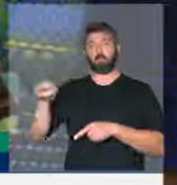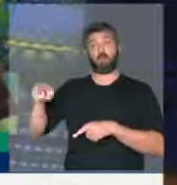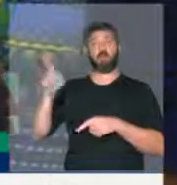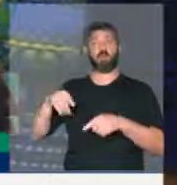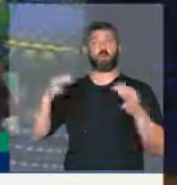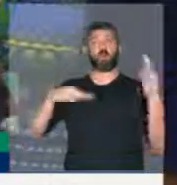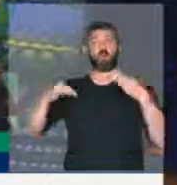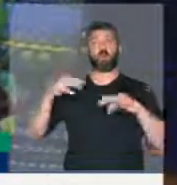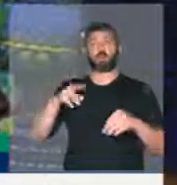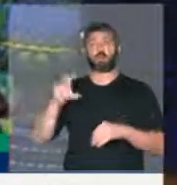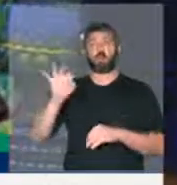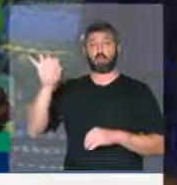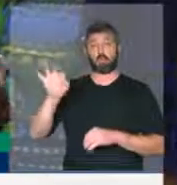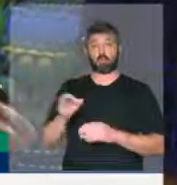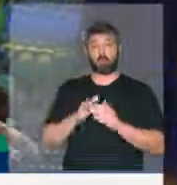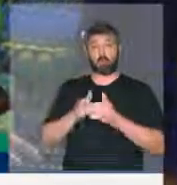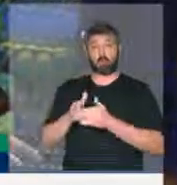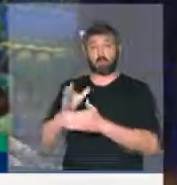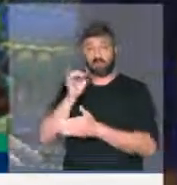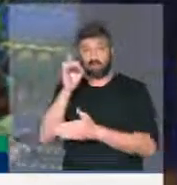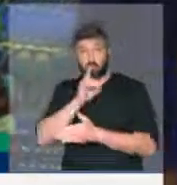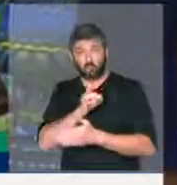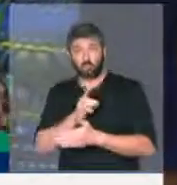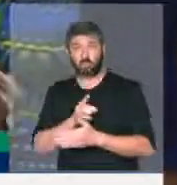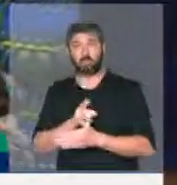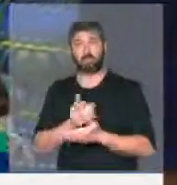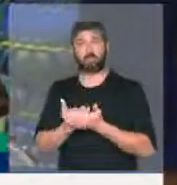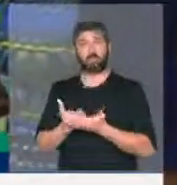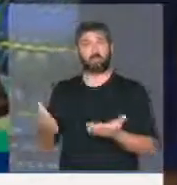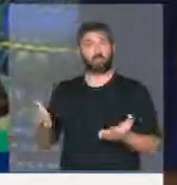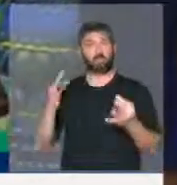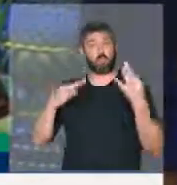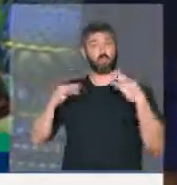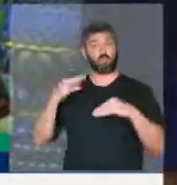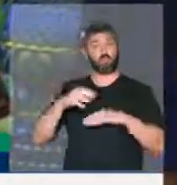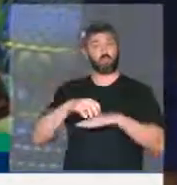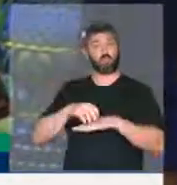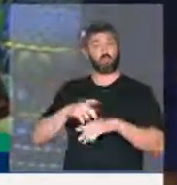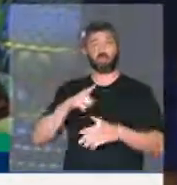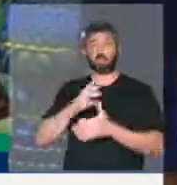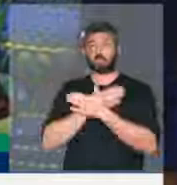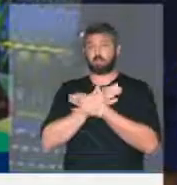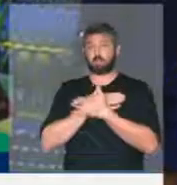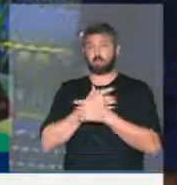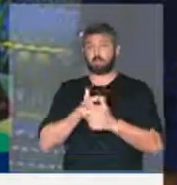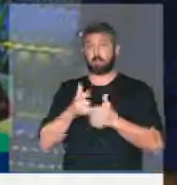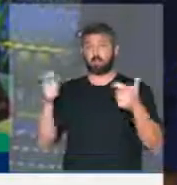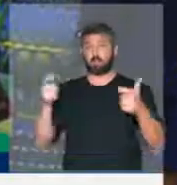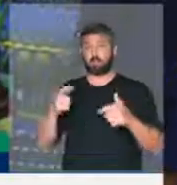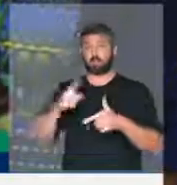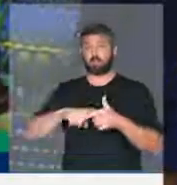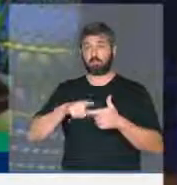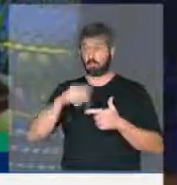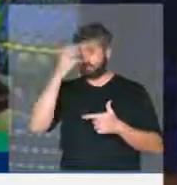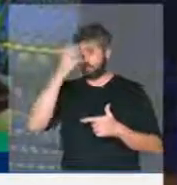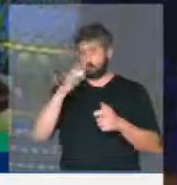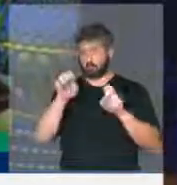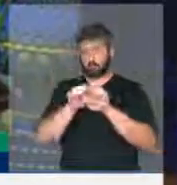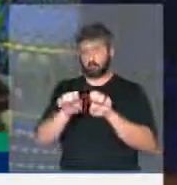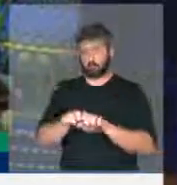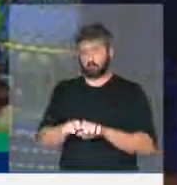turismo e 50% a menos de barca no final de semana está perdendo o turismo, gerando desemprego, está gerando uma série de problemas